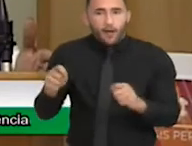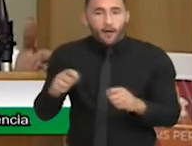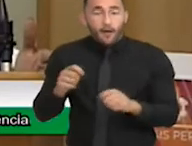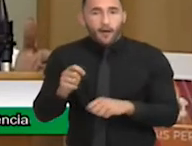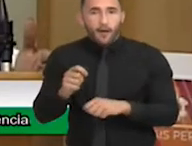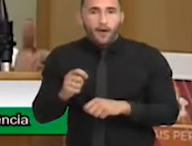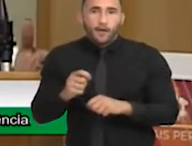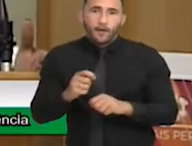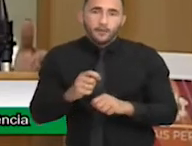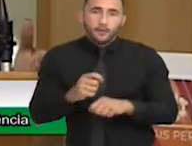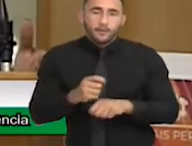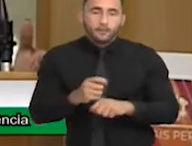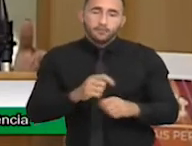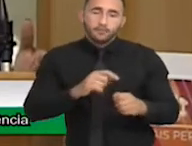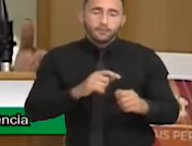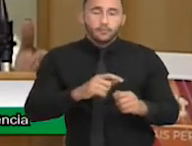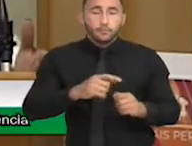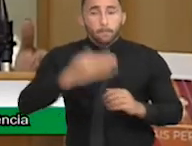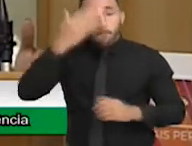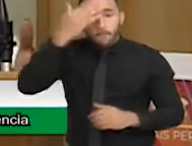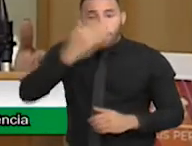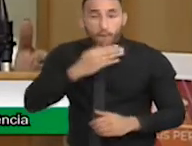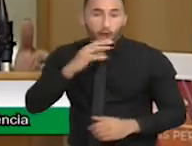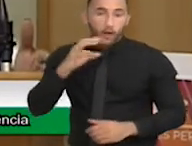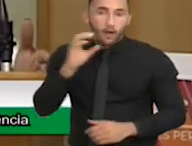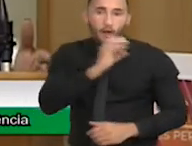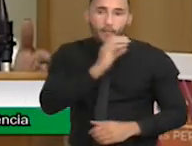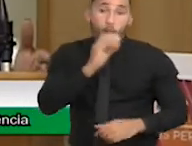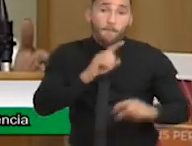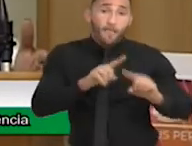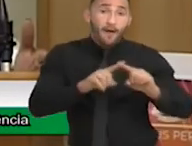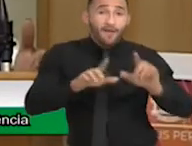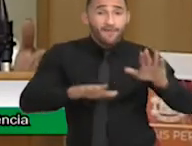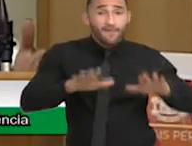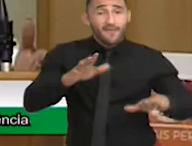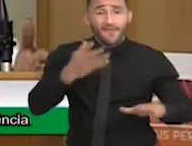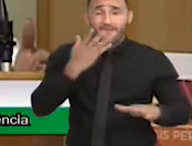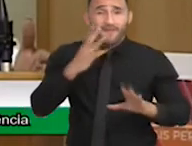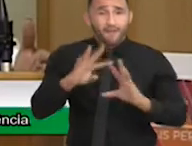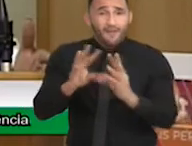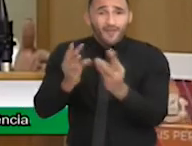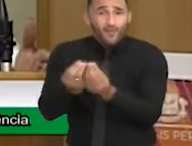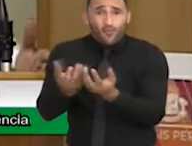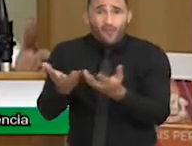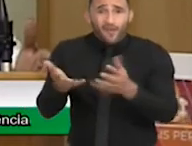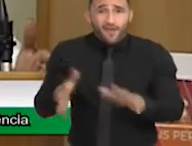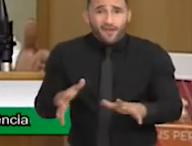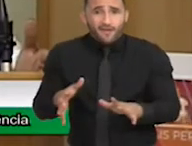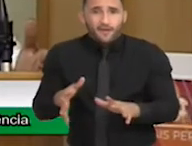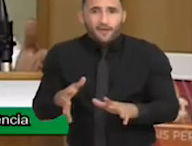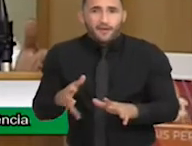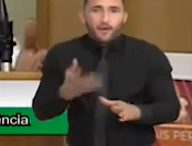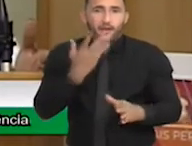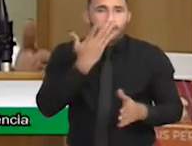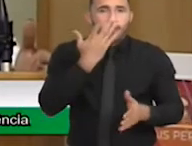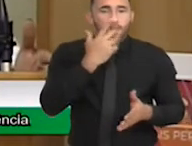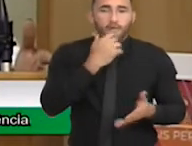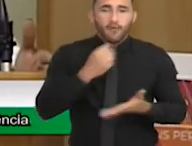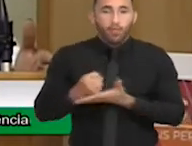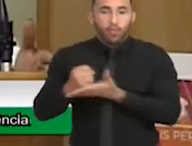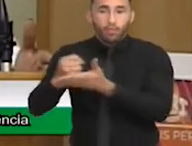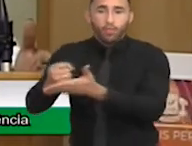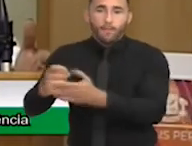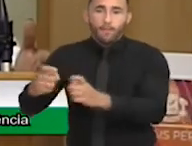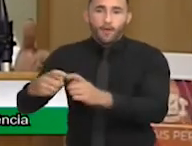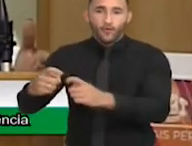precoce. Se não, porque muitas vezes a gente tem realmente uma negligência das famílias que não levam. Ou porque também não conseguem passar pelo neuro.